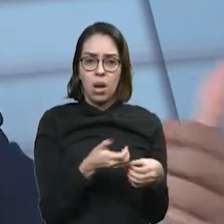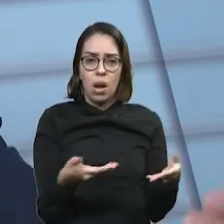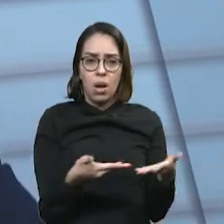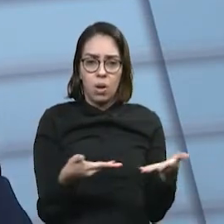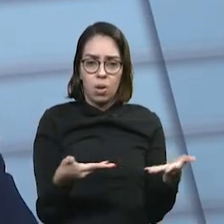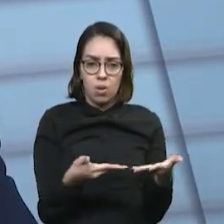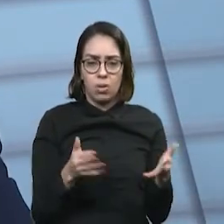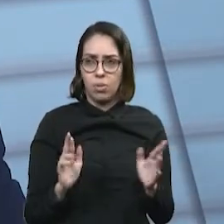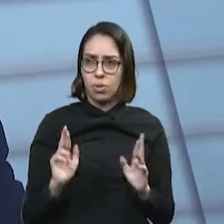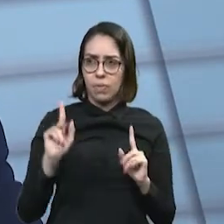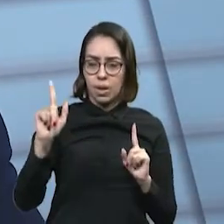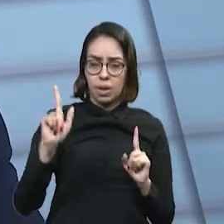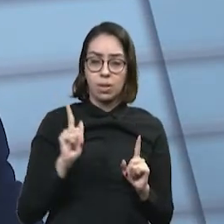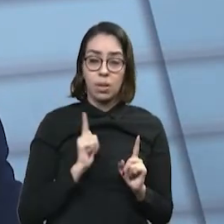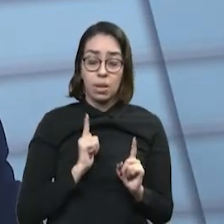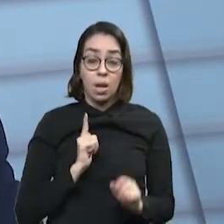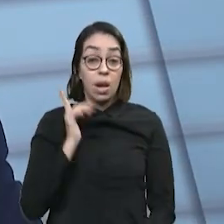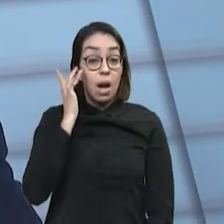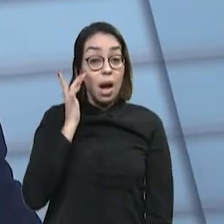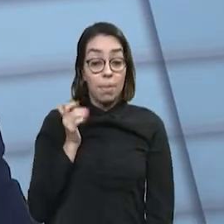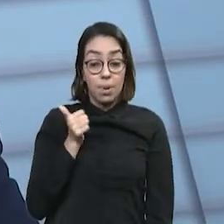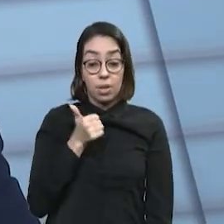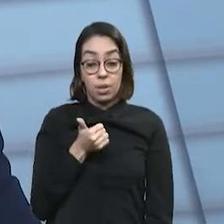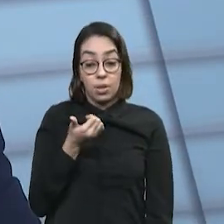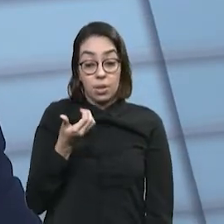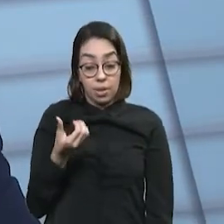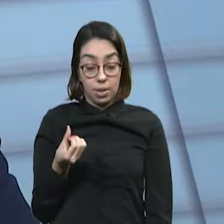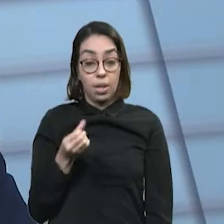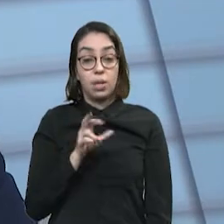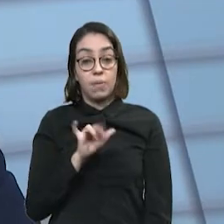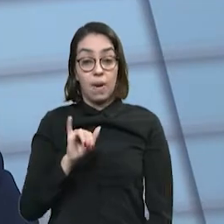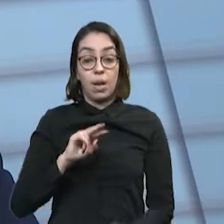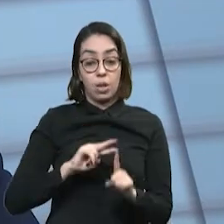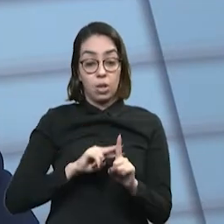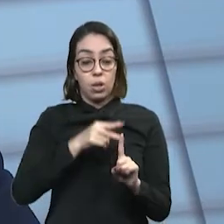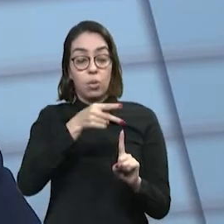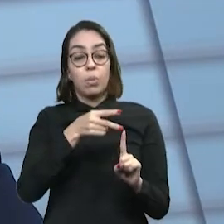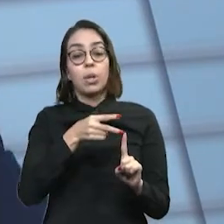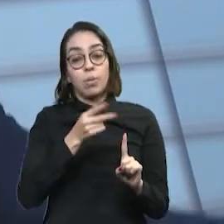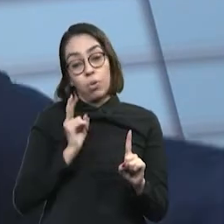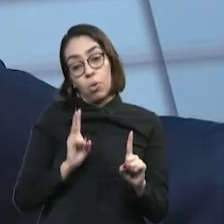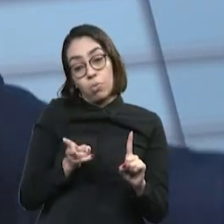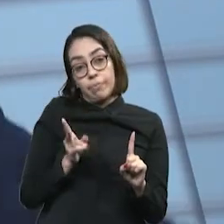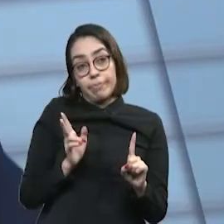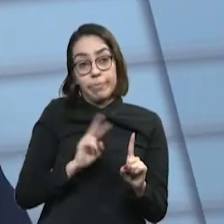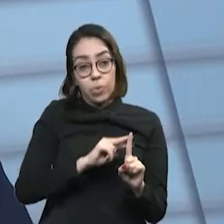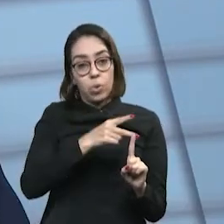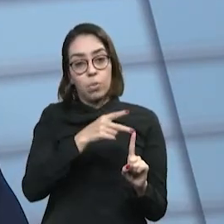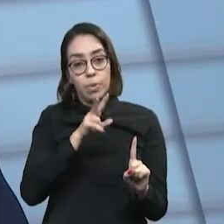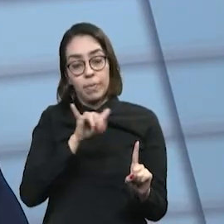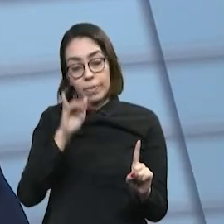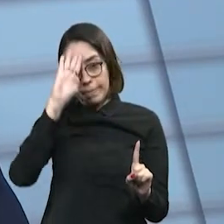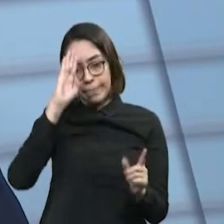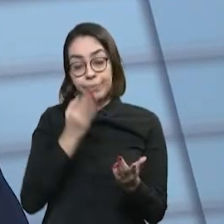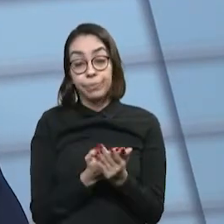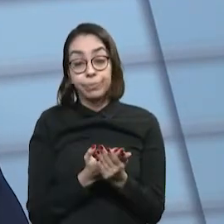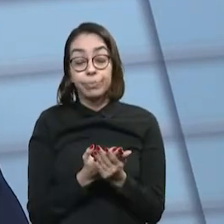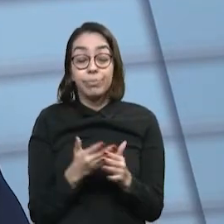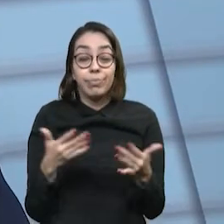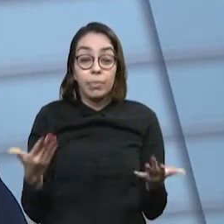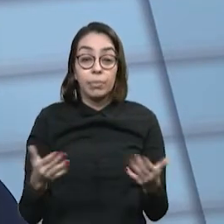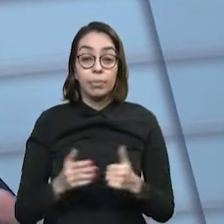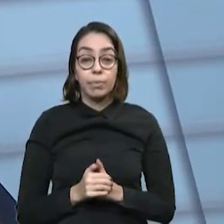ainda é de dois dígitos. Agora, amanhã, dia 16, provavelmente vai aumentar em mais um ponto percentual. Então, isso é meio que...